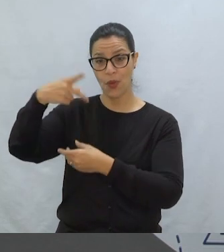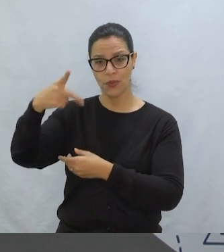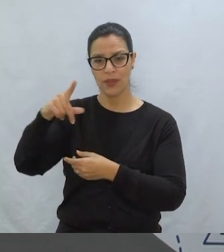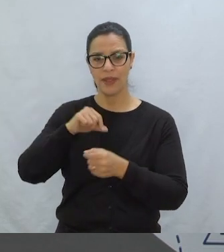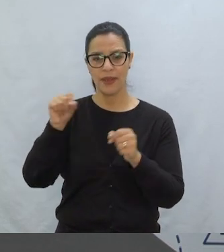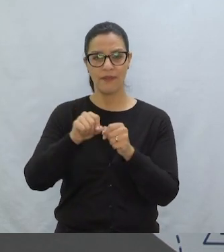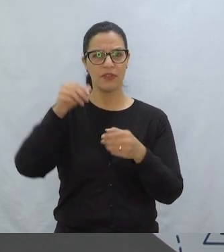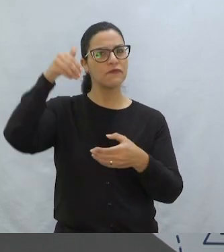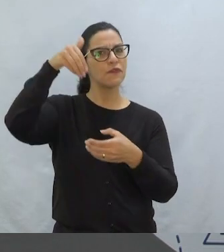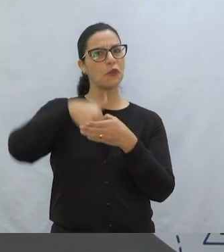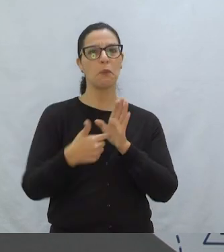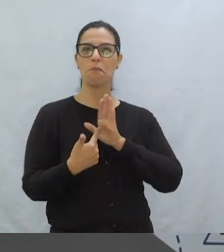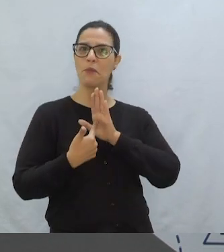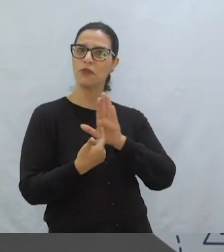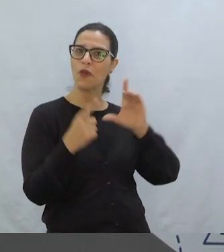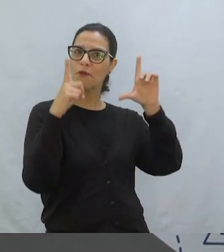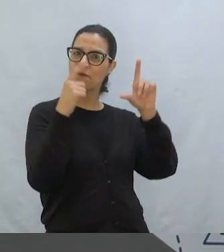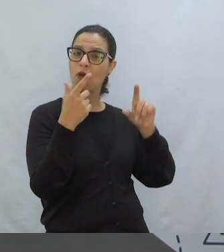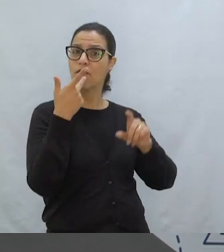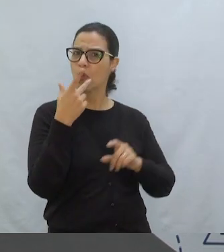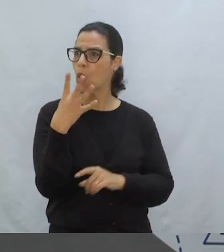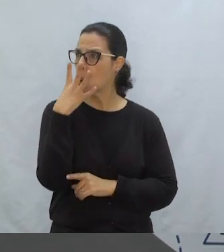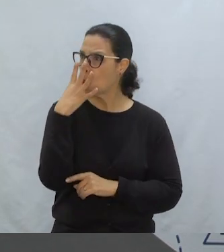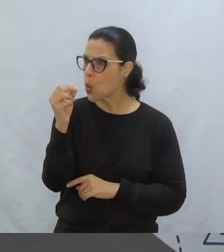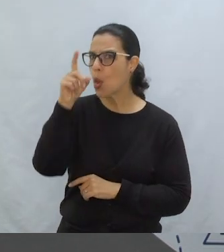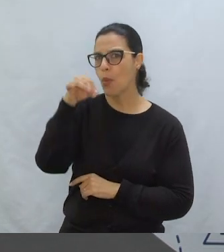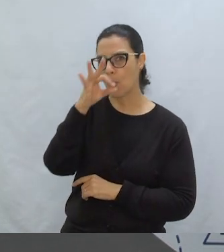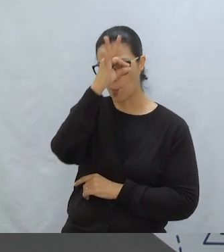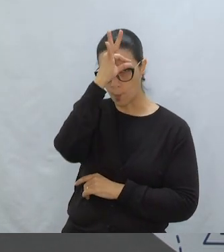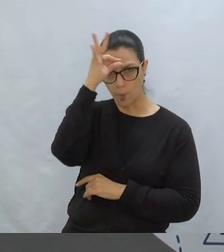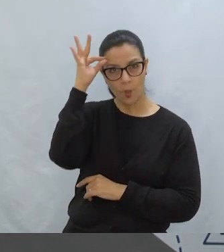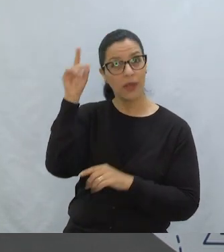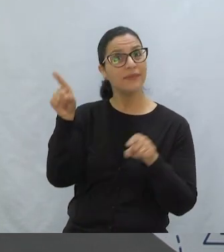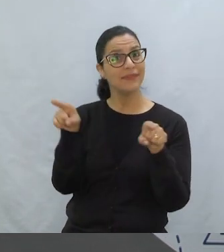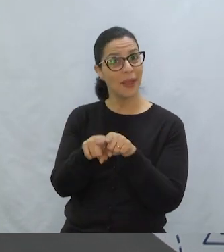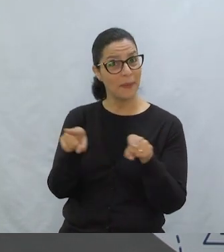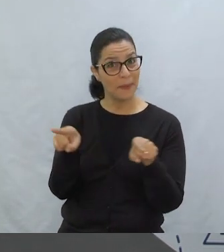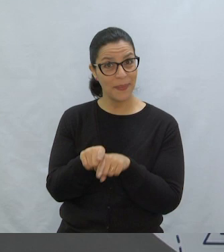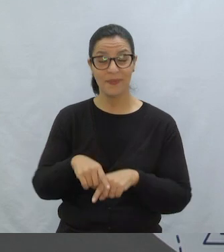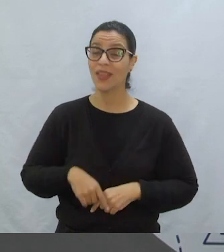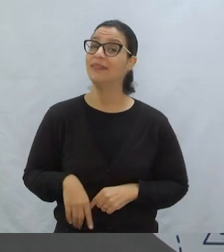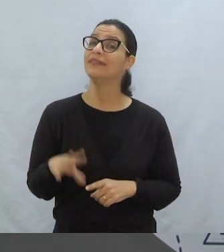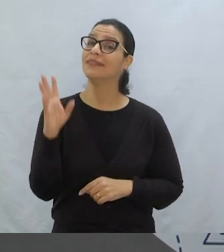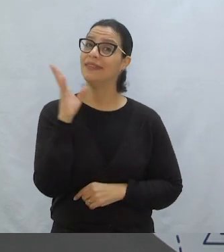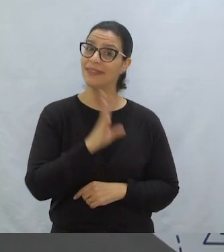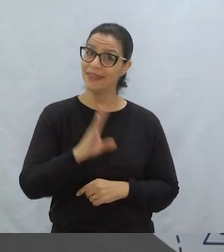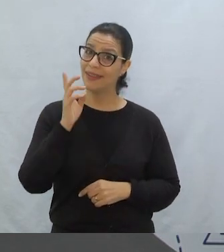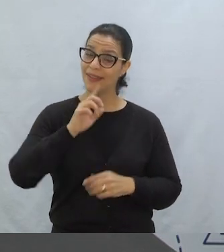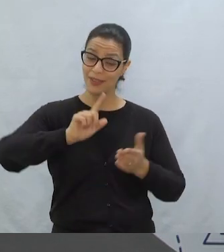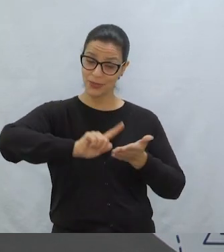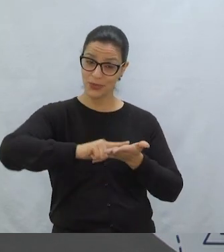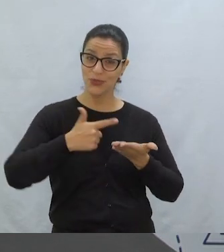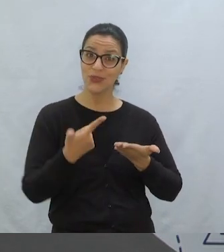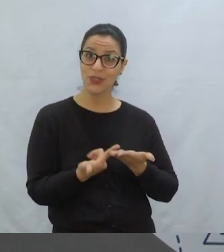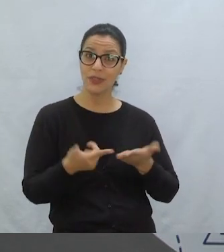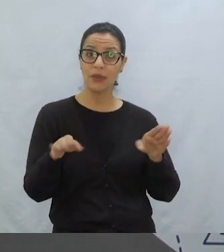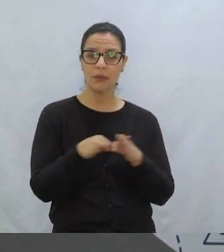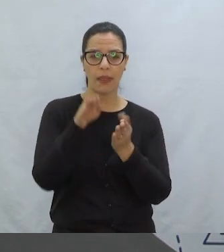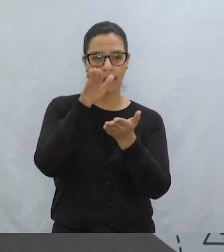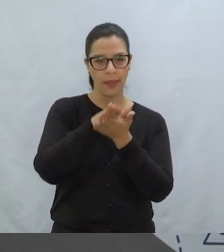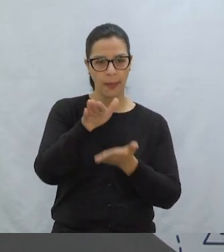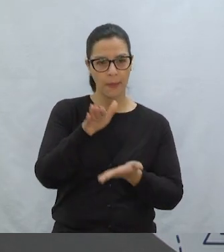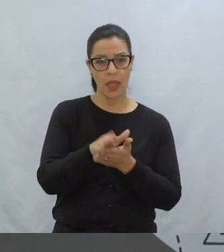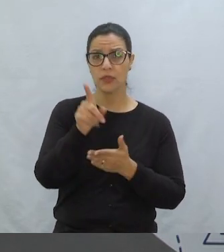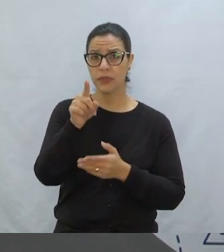É, ela fez um voto aberto. Ela também está dizendo que o lobo é inocente. Olha que bacana esse jornal. É o